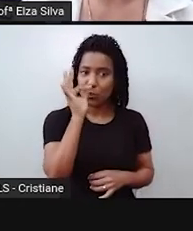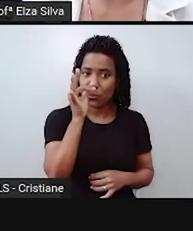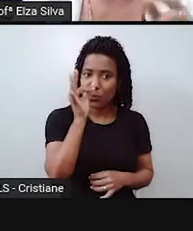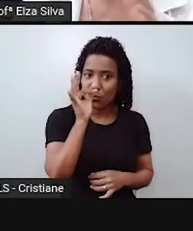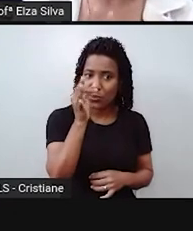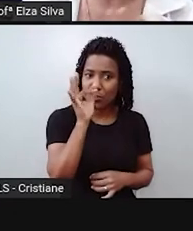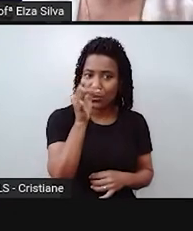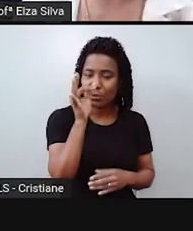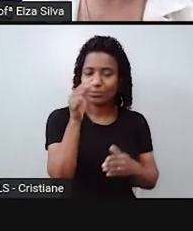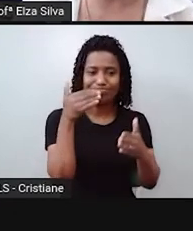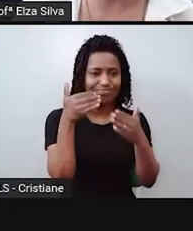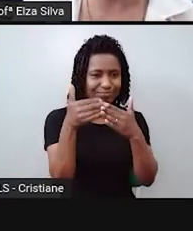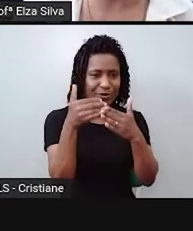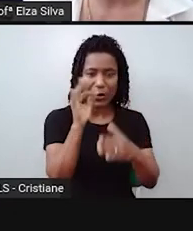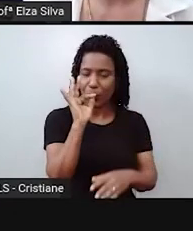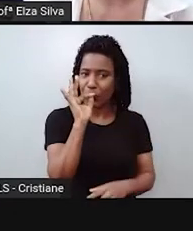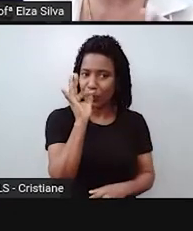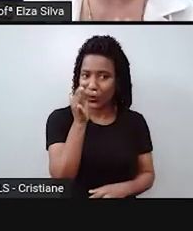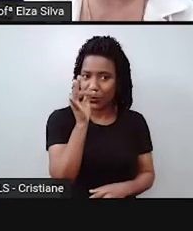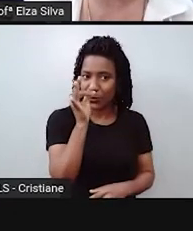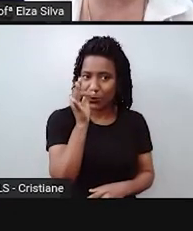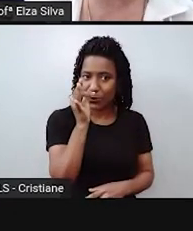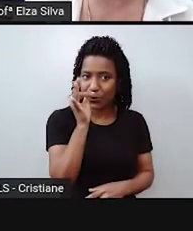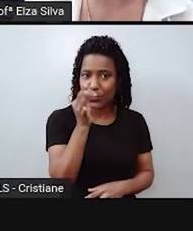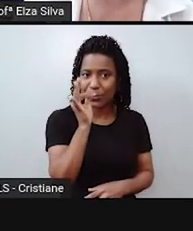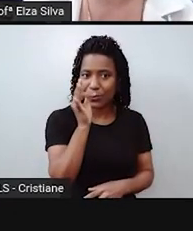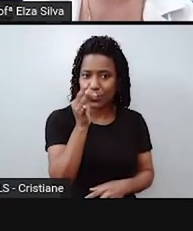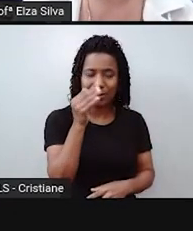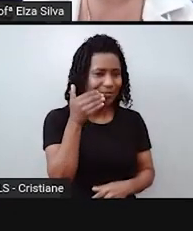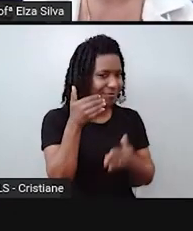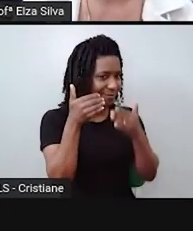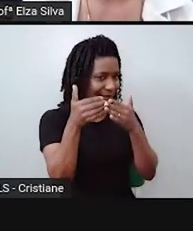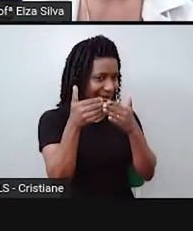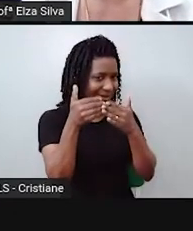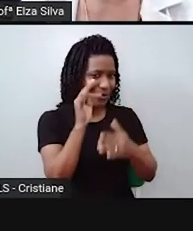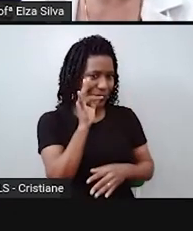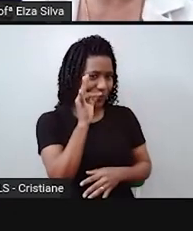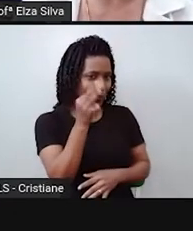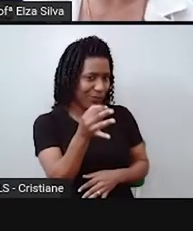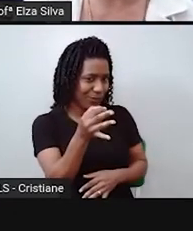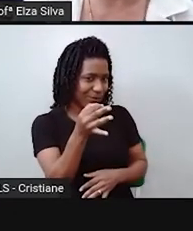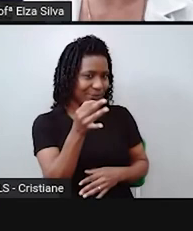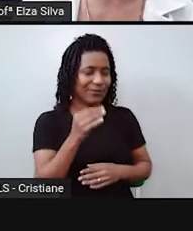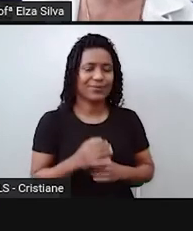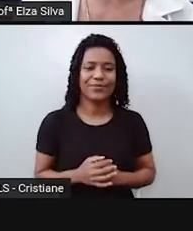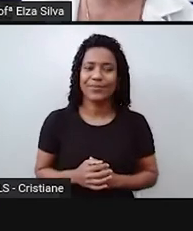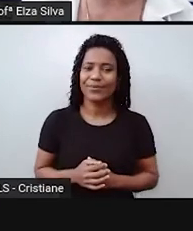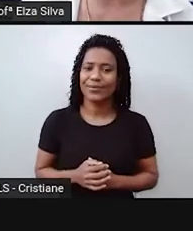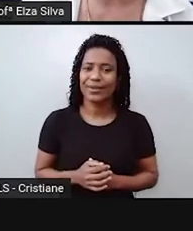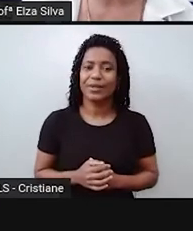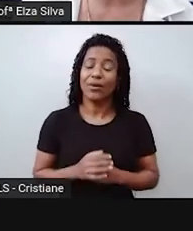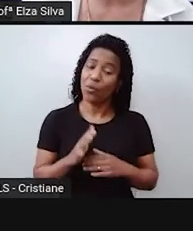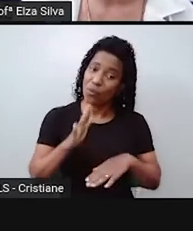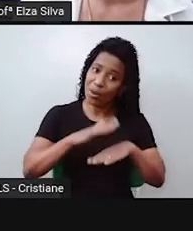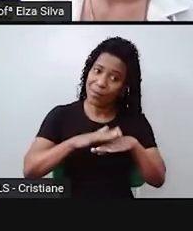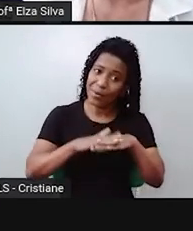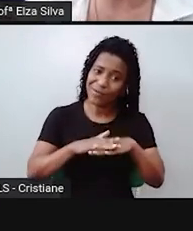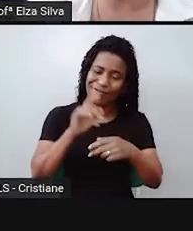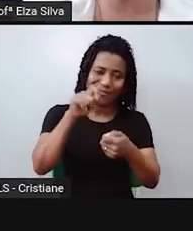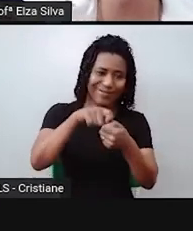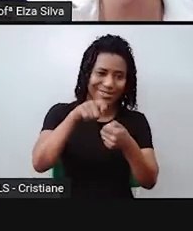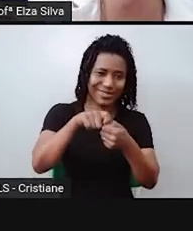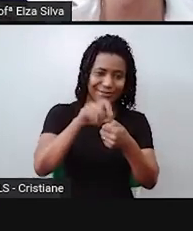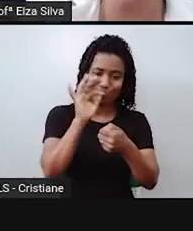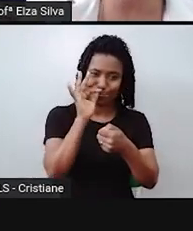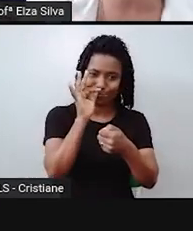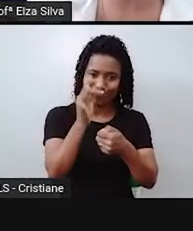algo que com certeza está prestes a acontecer. Qual que temos a intenção de fazer? Então,